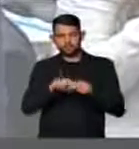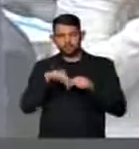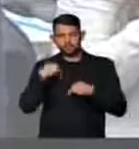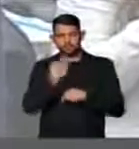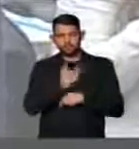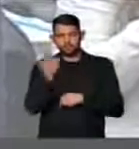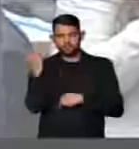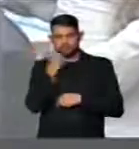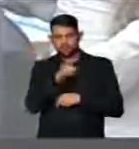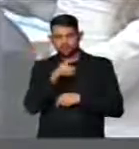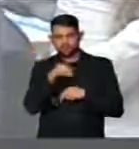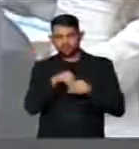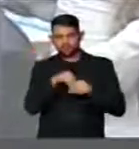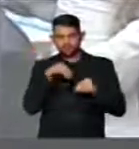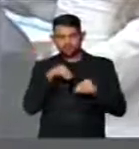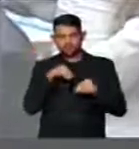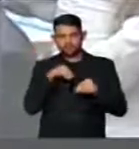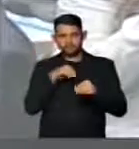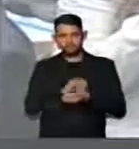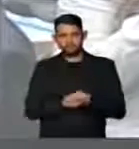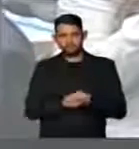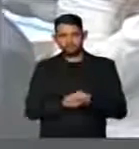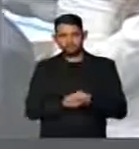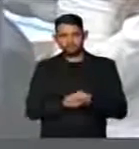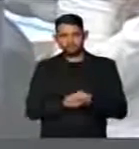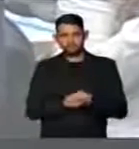nós conseguirmos sair e...